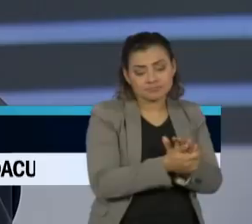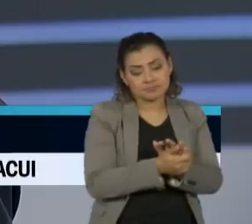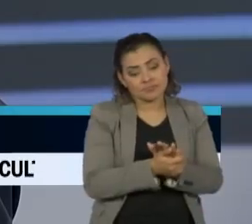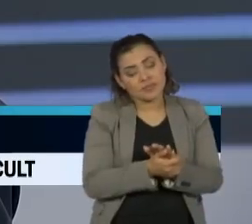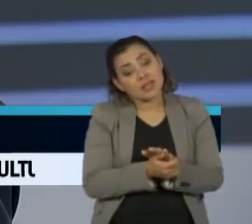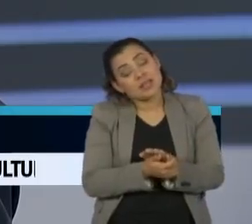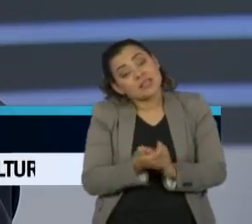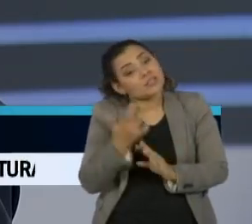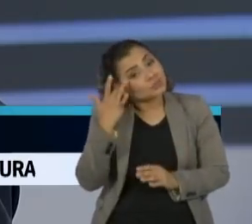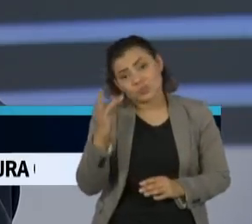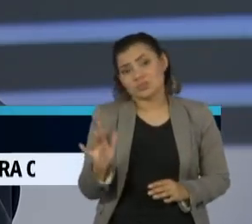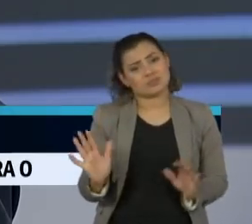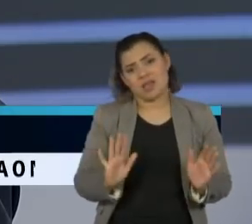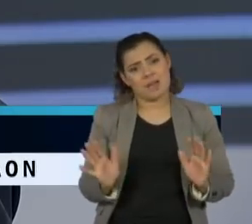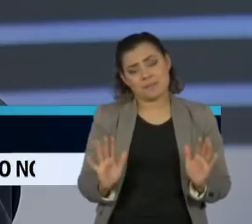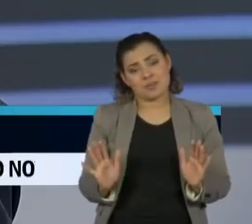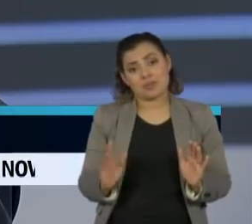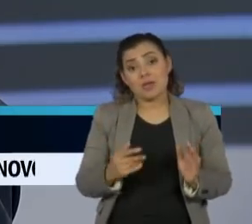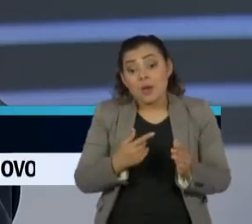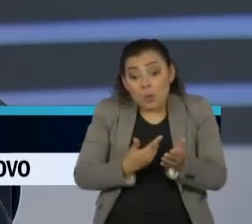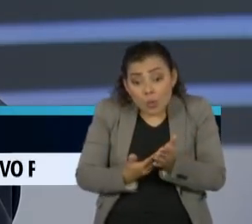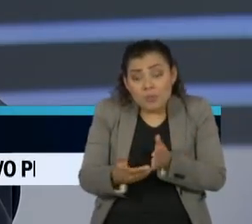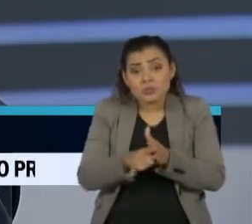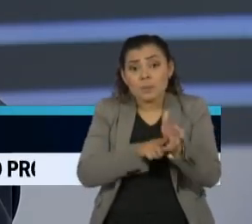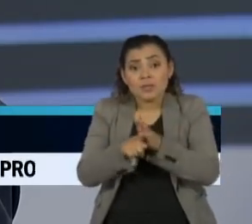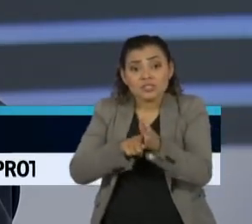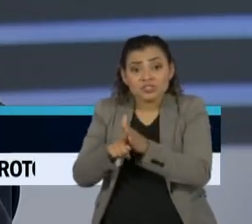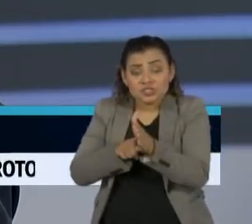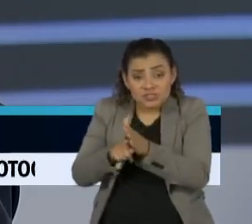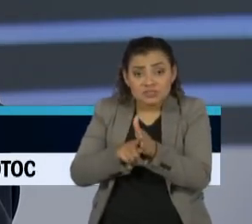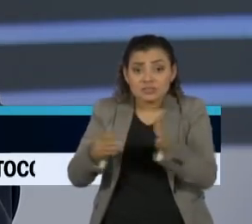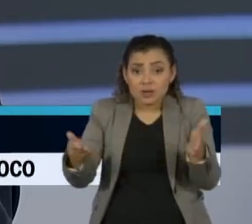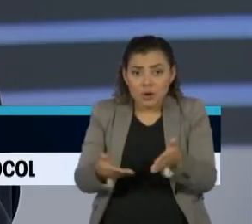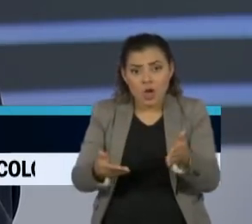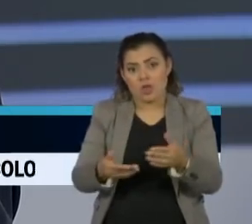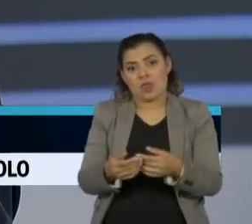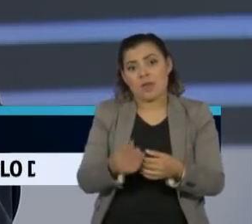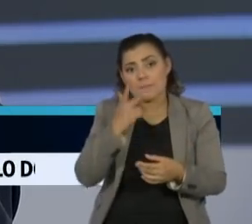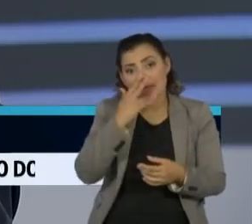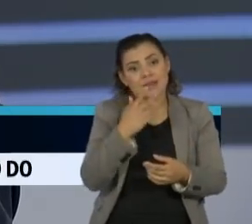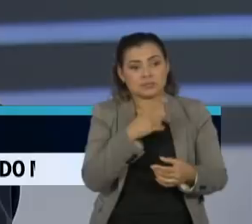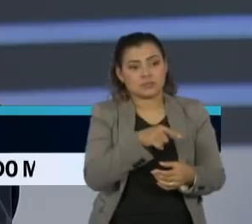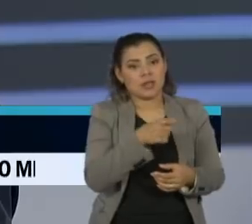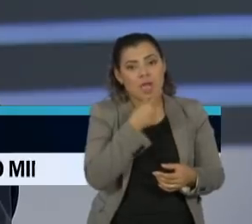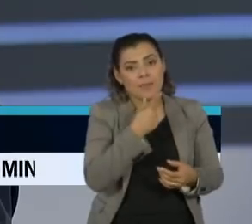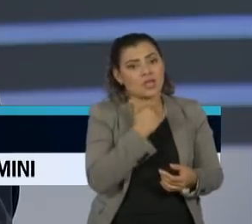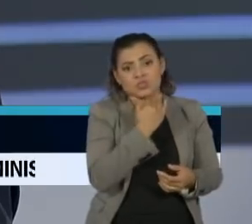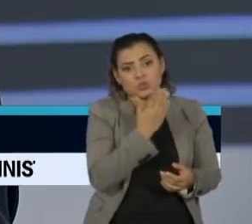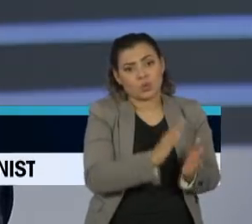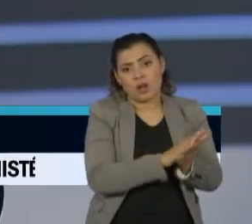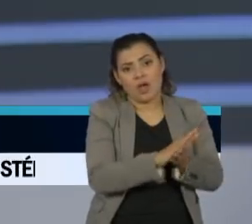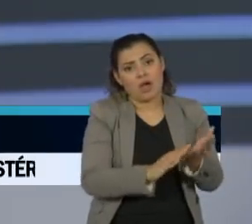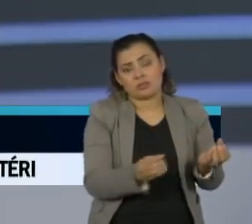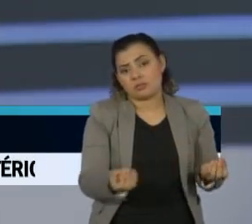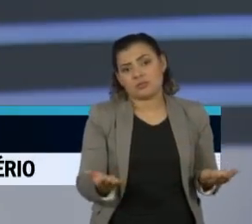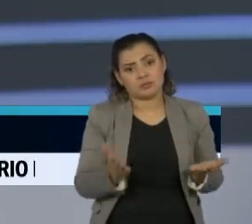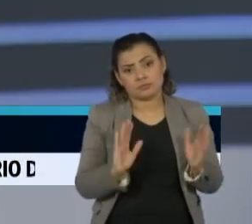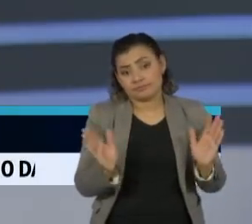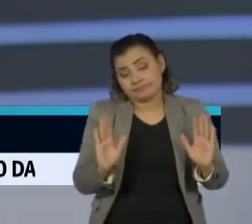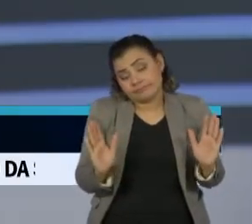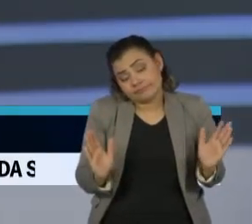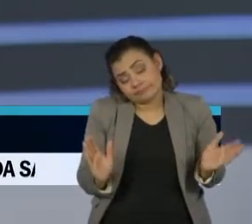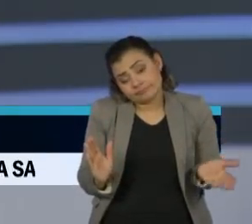o papel, mas os primeiros estudos realmente controlados não mostraram efeito nenhum. Então, essa é a parte,